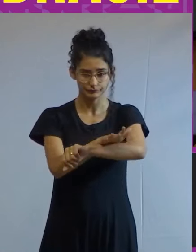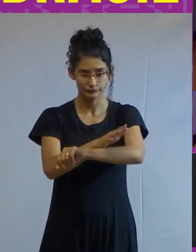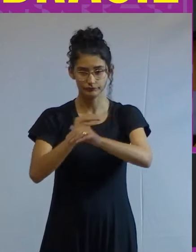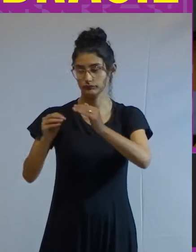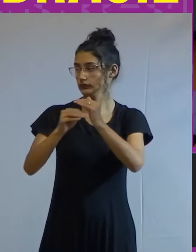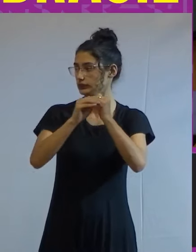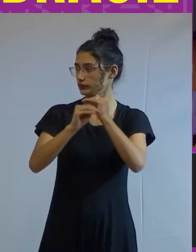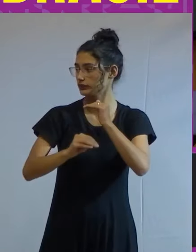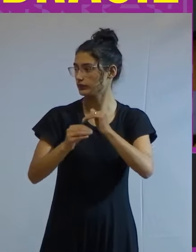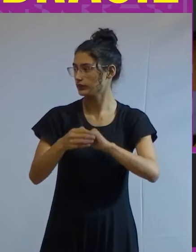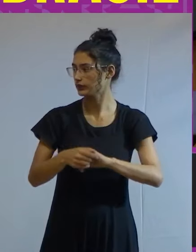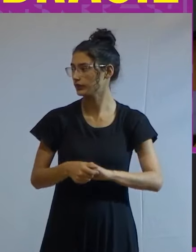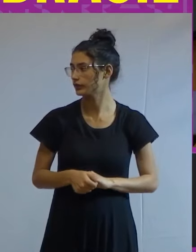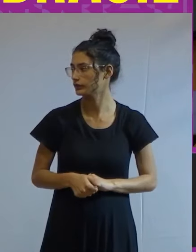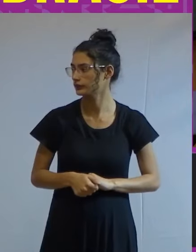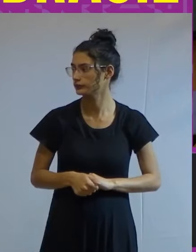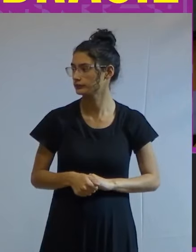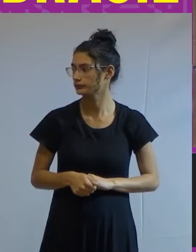Desigualdade.